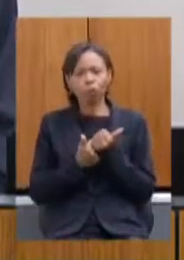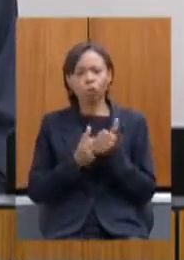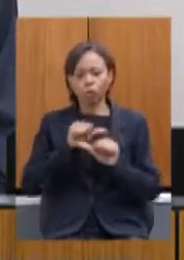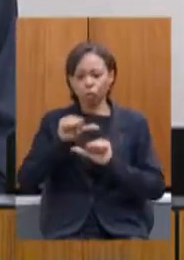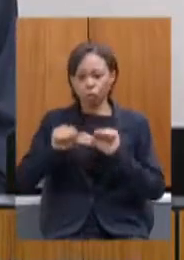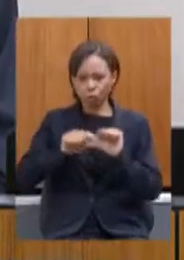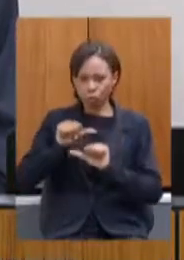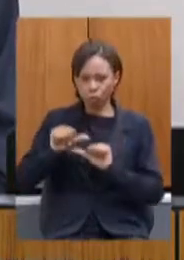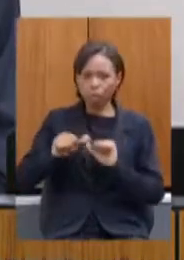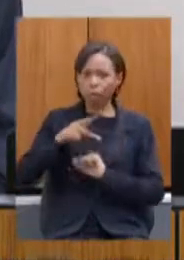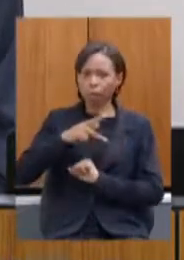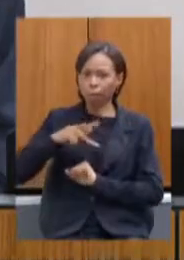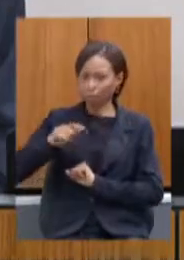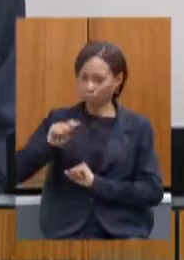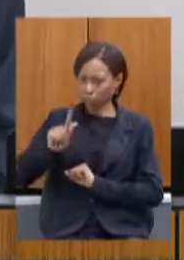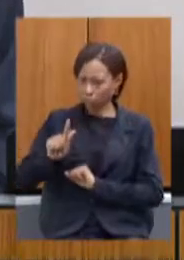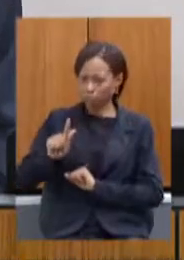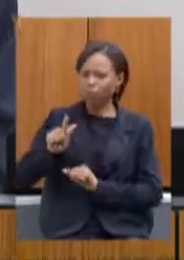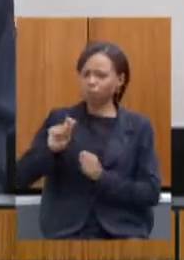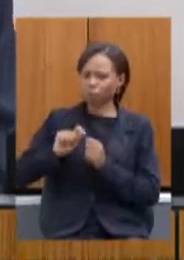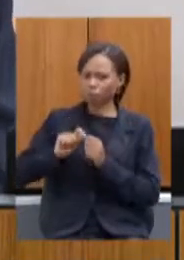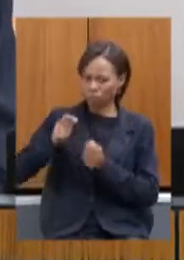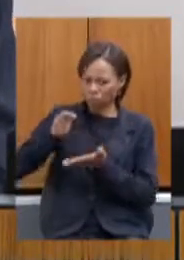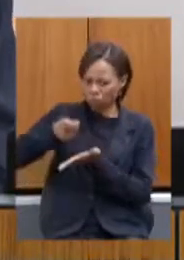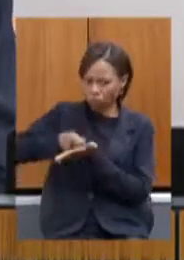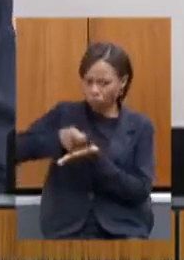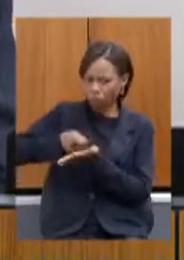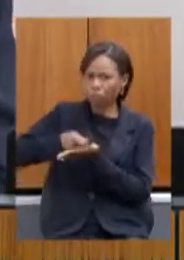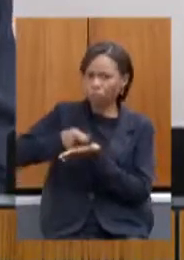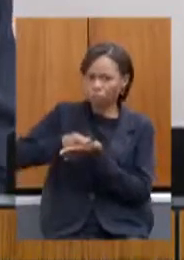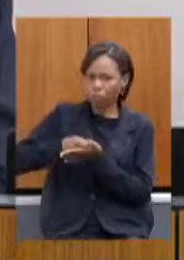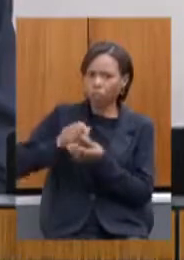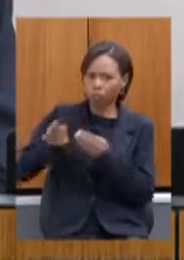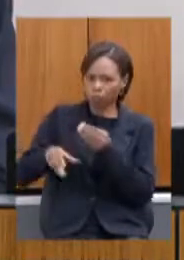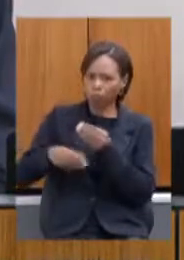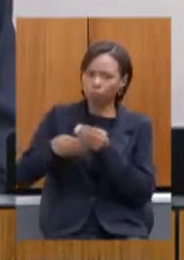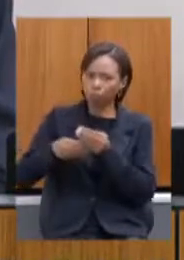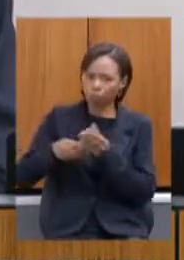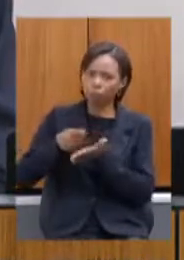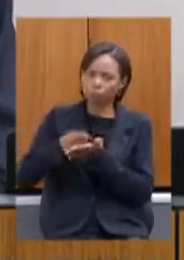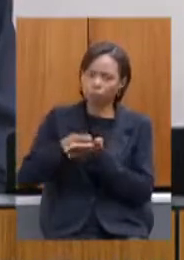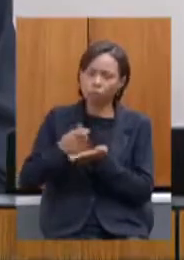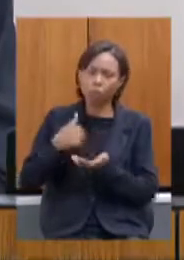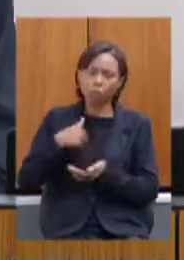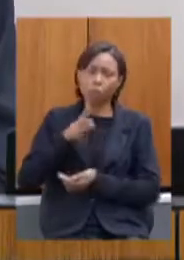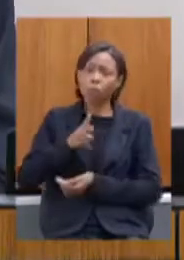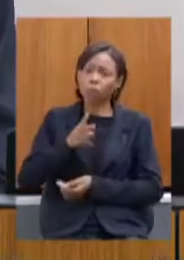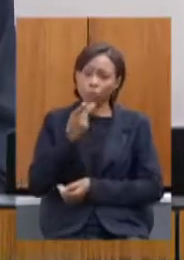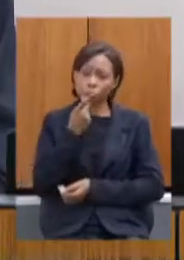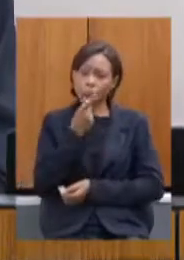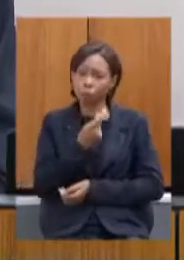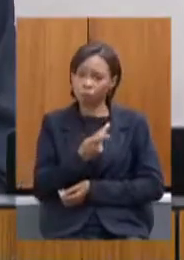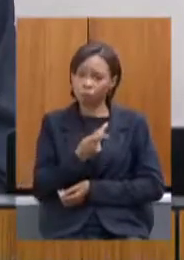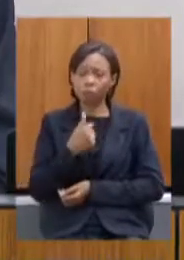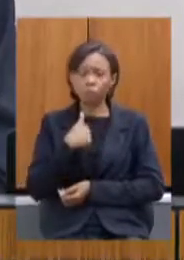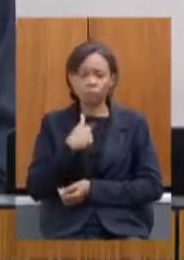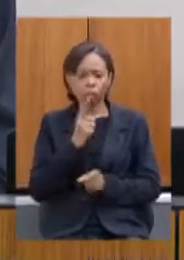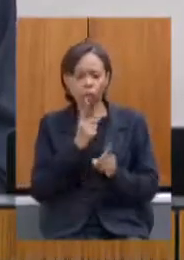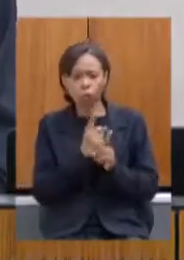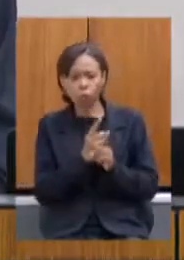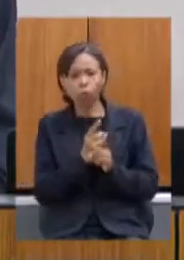impositivas eu tenho falado sempre com vossa excelência sempre que nós nos encontramos